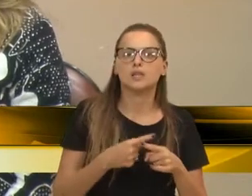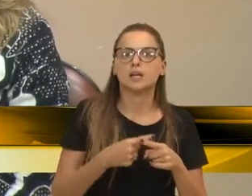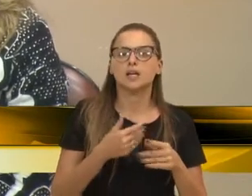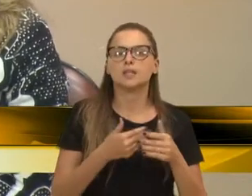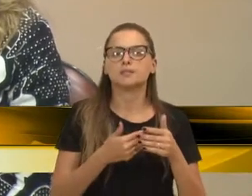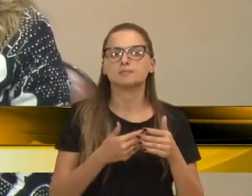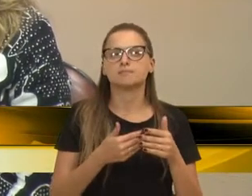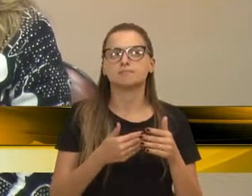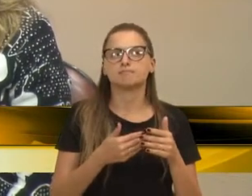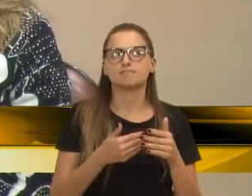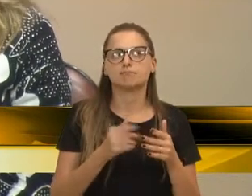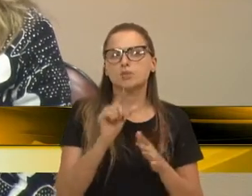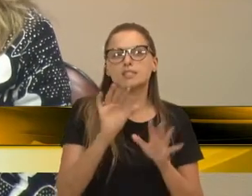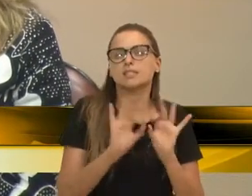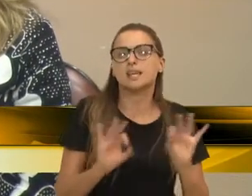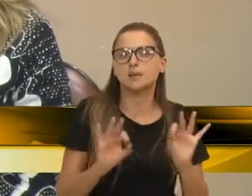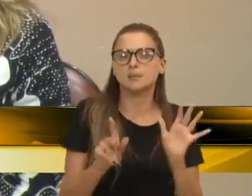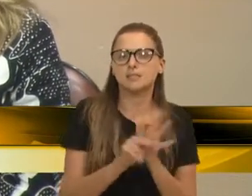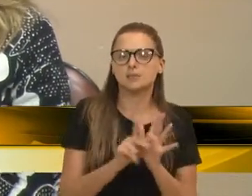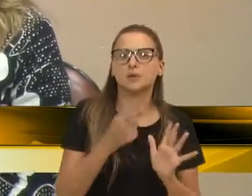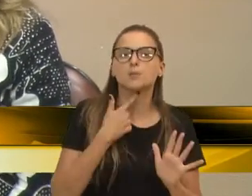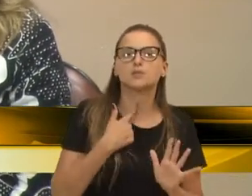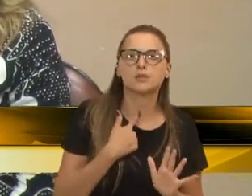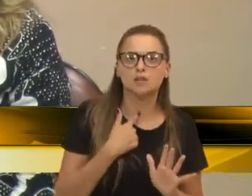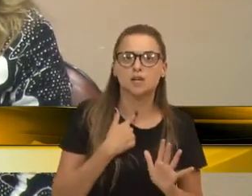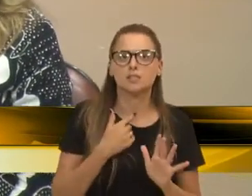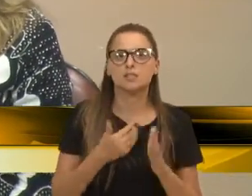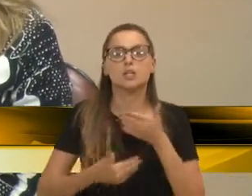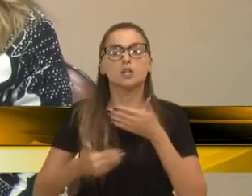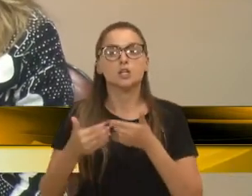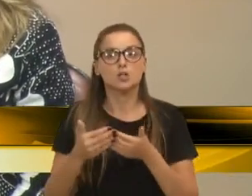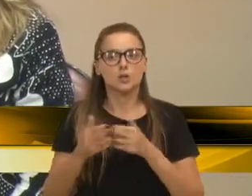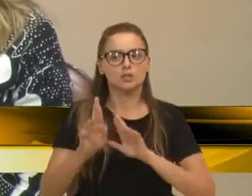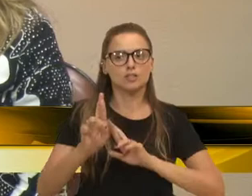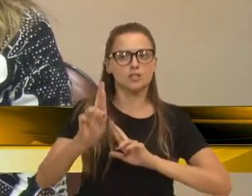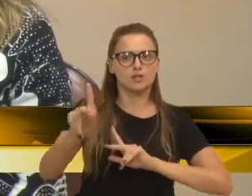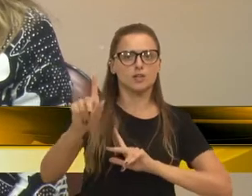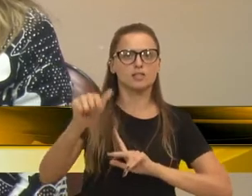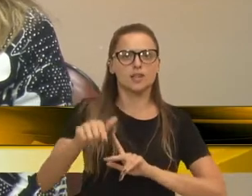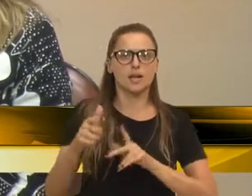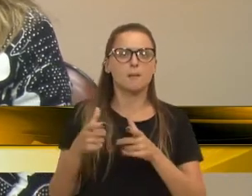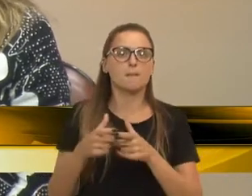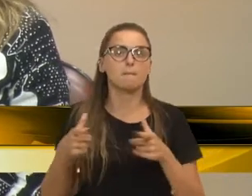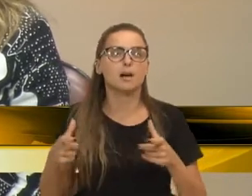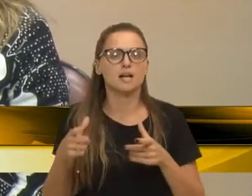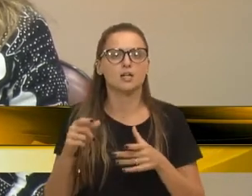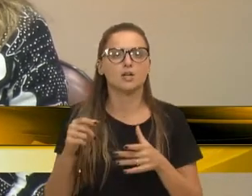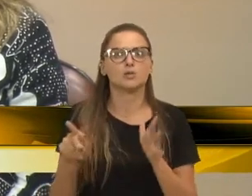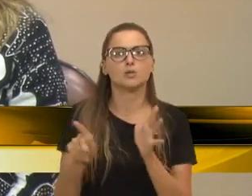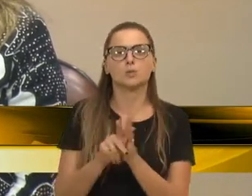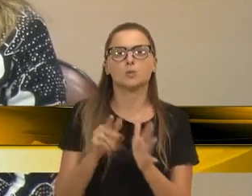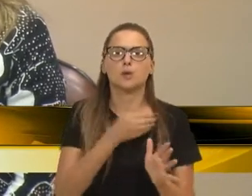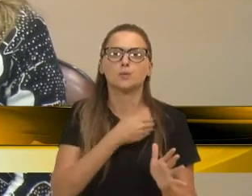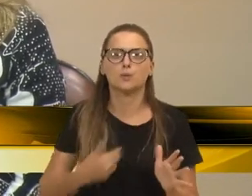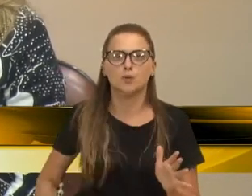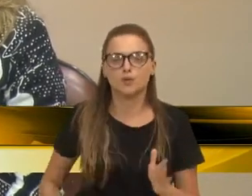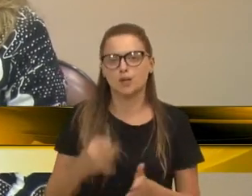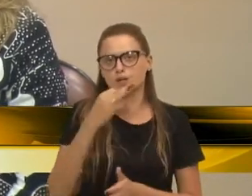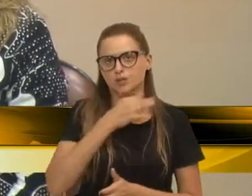intenções, suas diferenças têm sido maiores do que o ideal de governar Caxias.